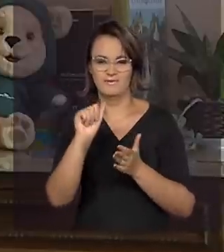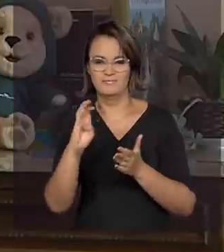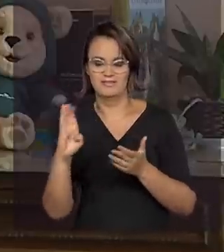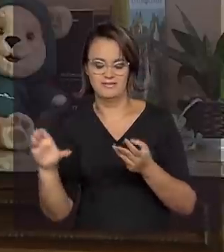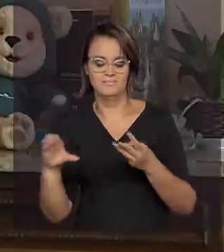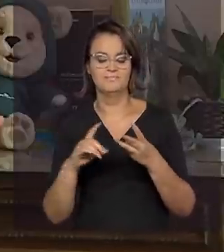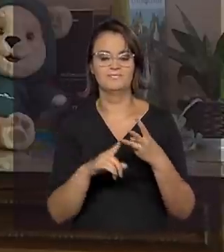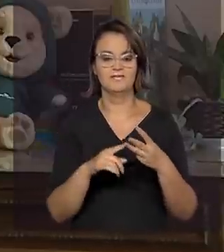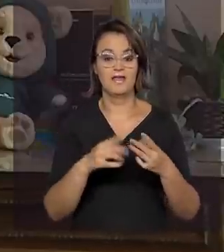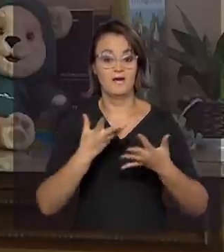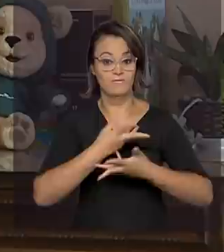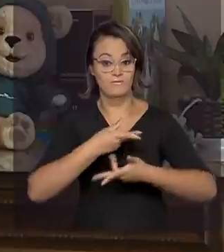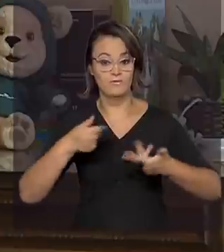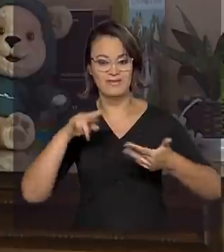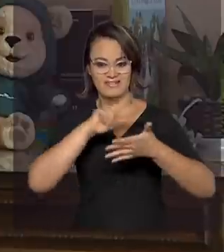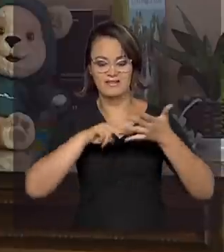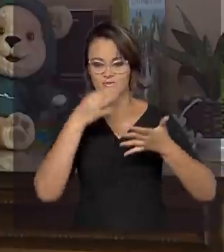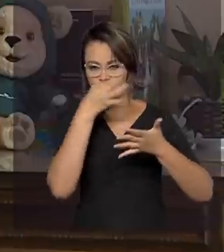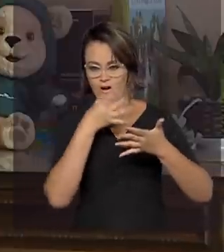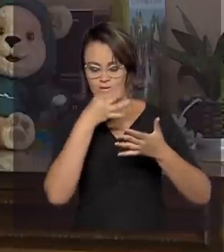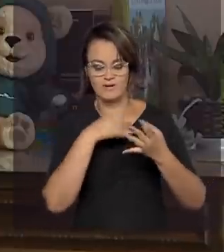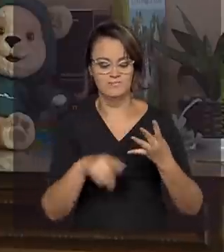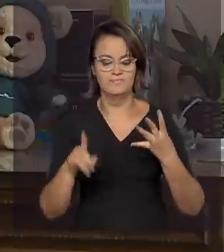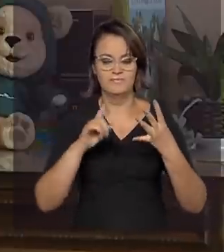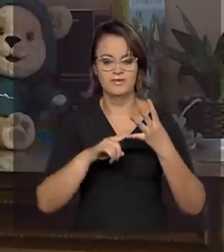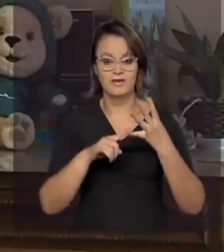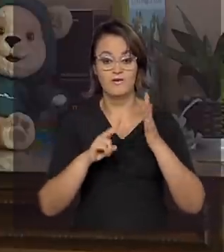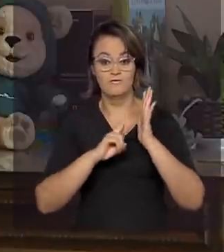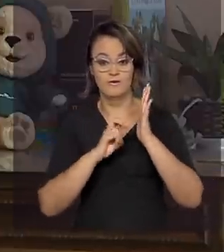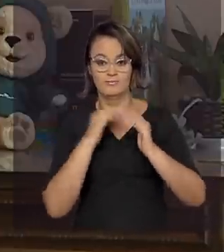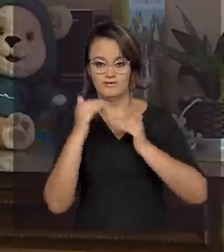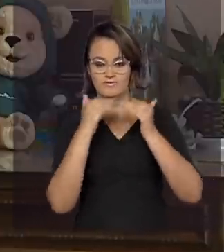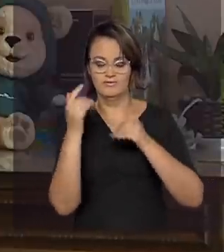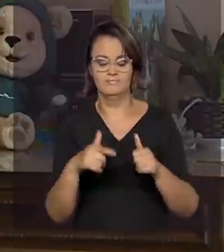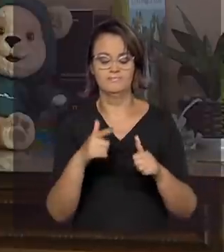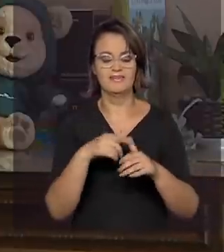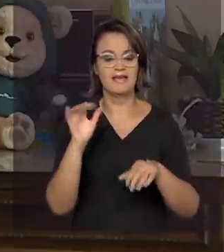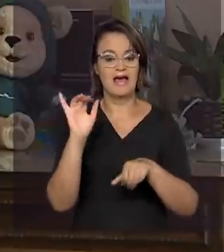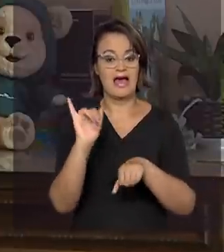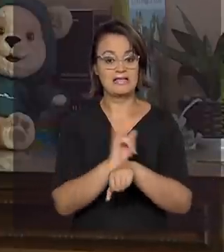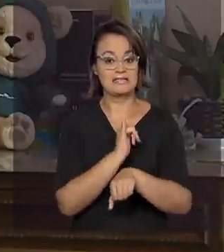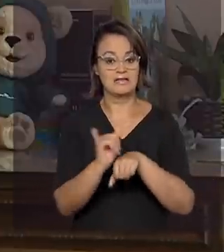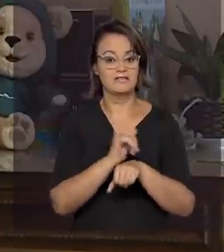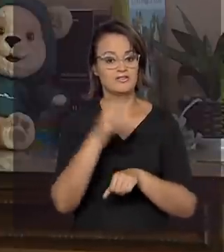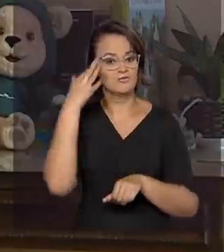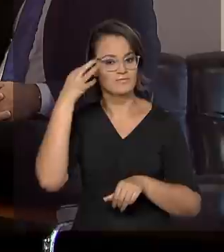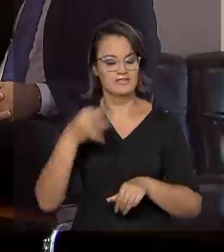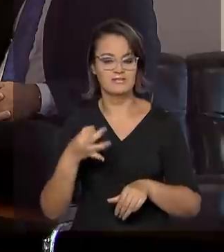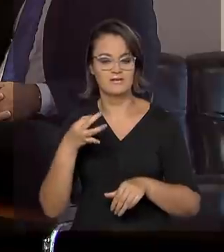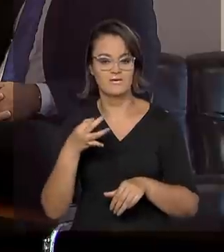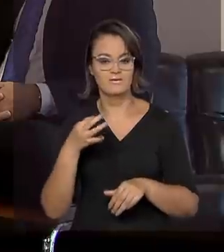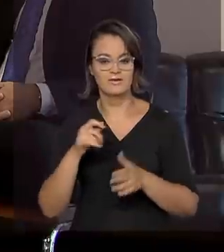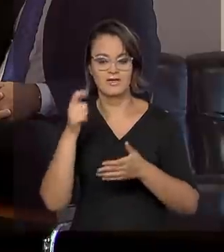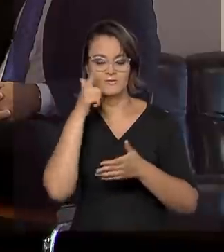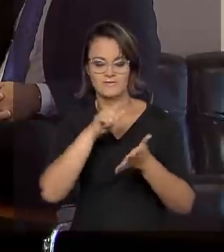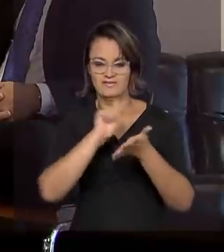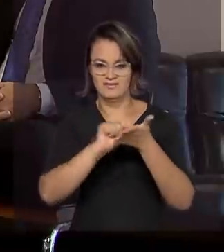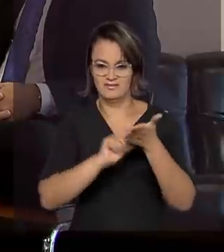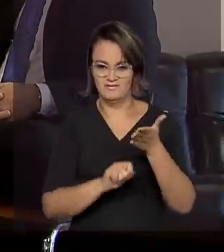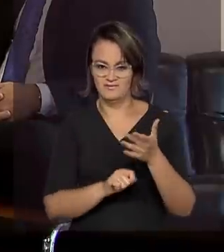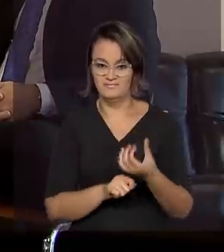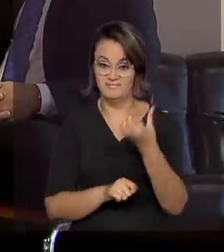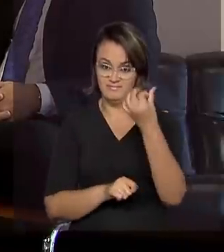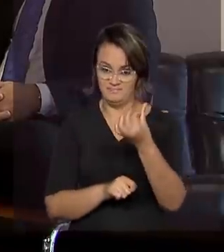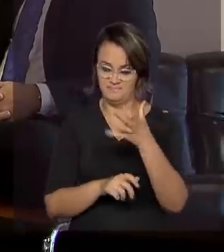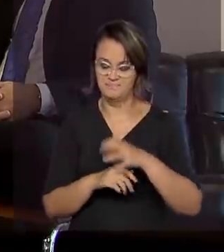a fluência em leitura oral, o desenvolvimento do vocabulário, as estratégias de compreensão textual e a produção de escrita. Então,